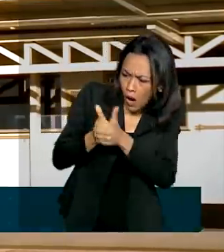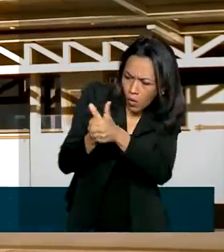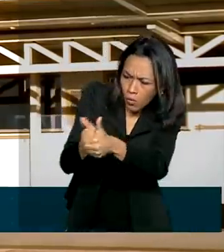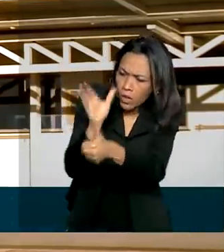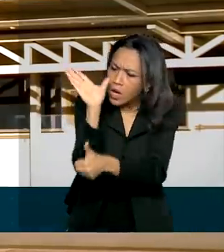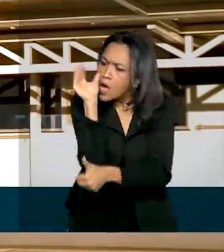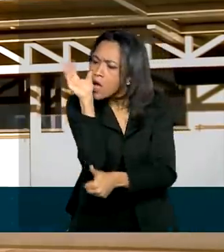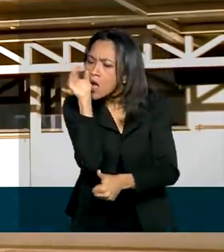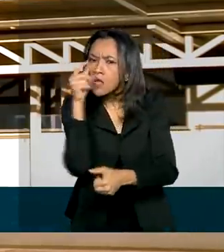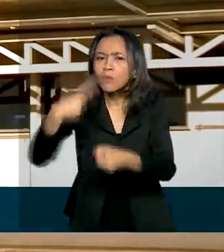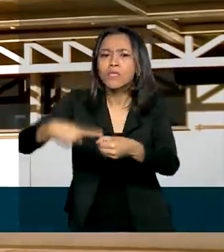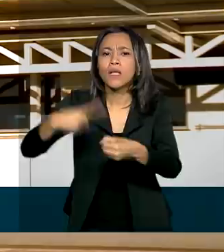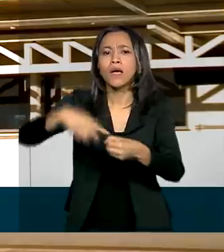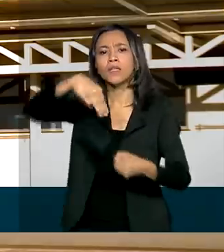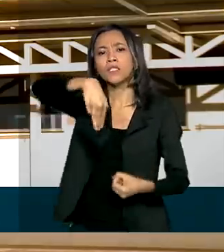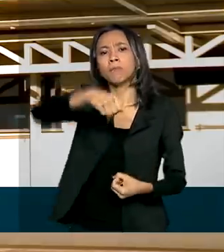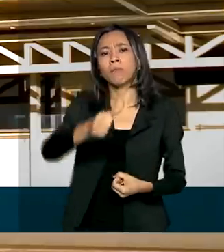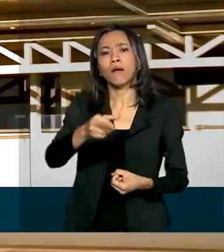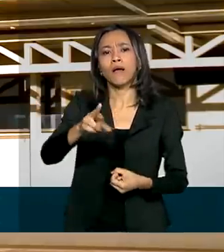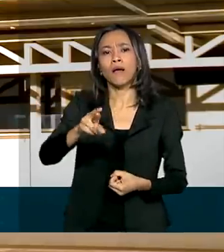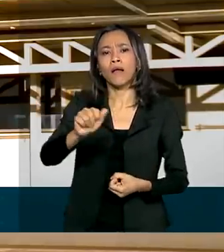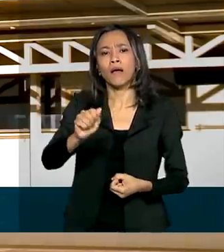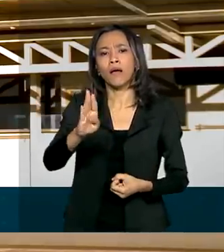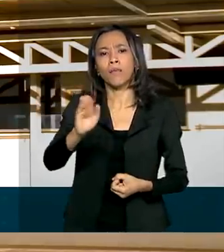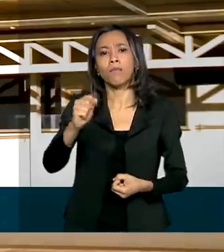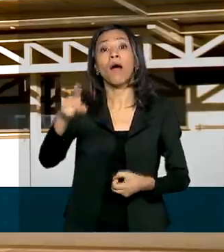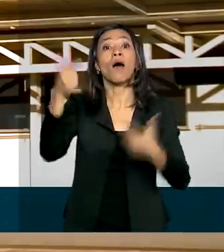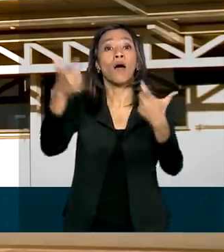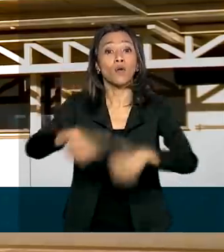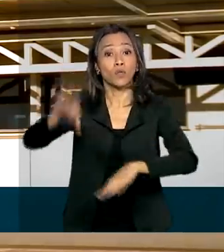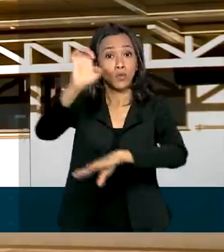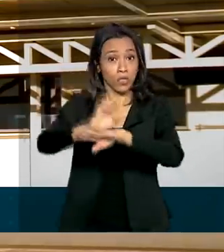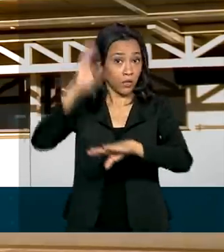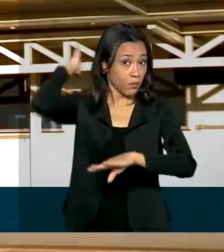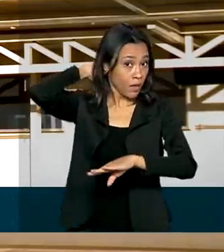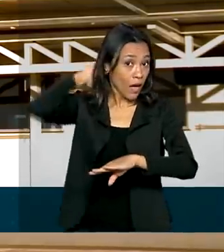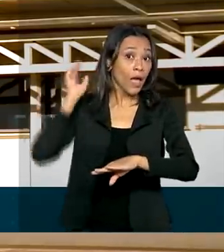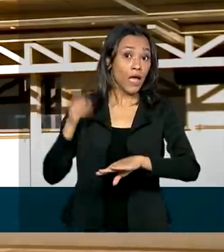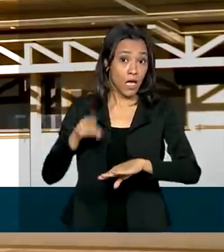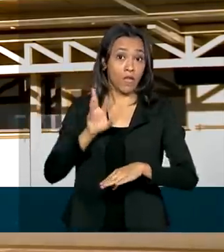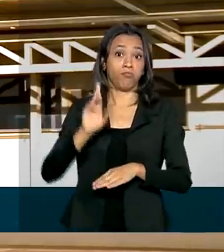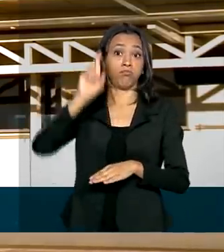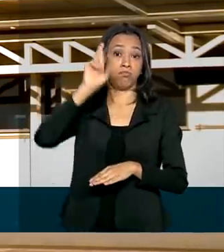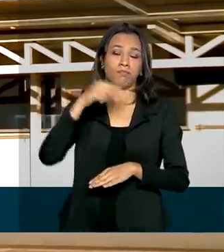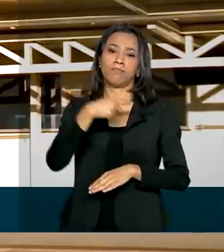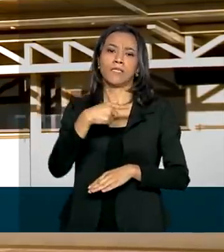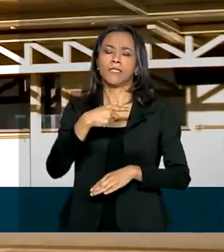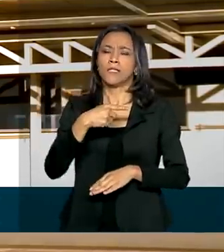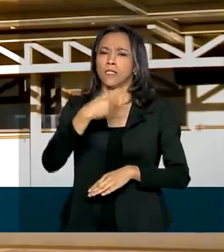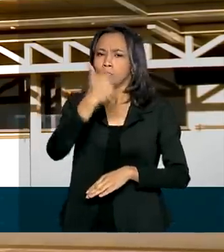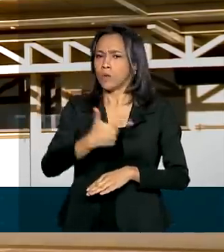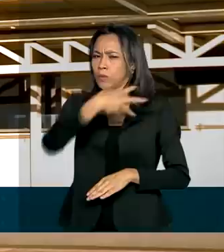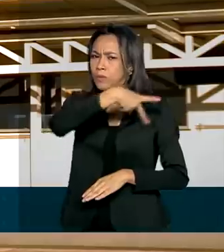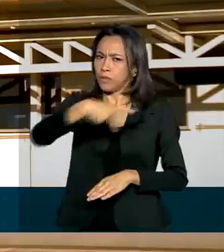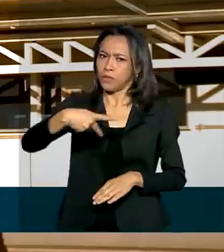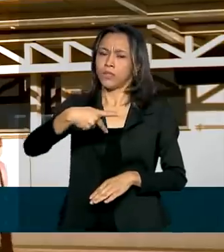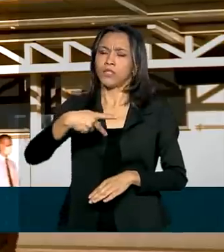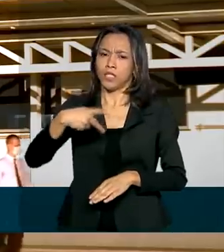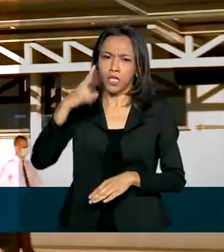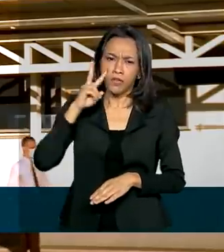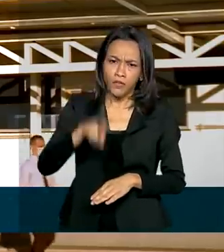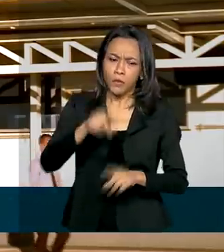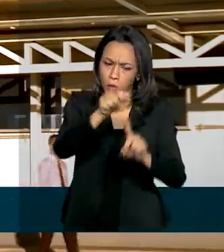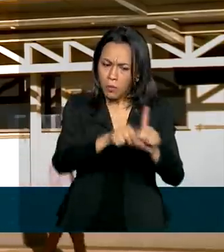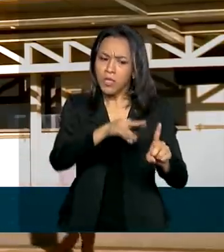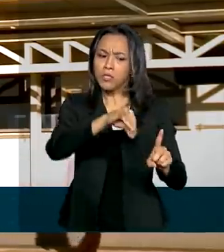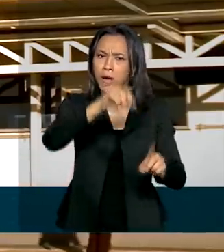Marabá, no Pará. Mourão, que também comanda o Conselho da Amazônia, anunciou redução no desmatamento no mês de maio e disse